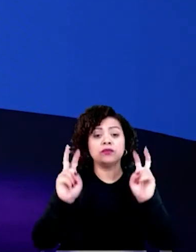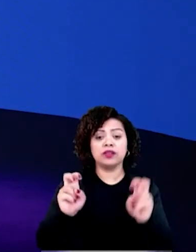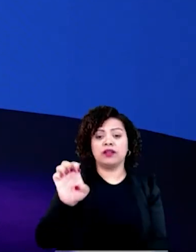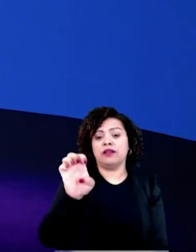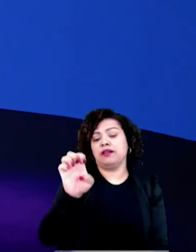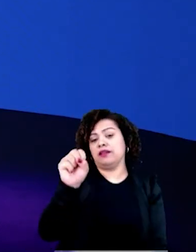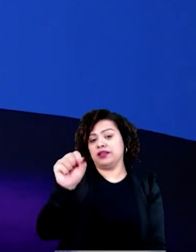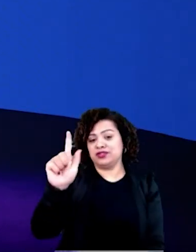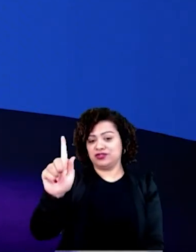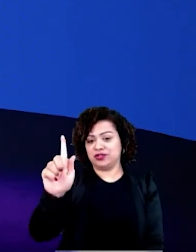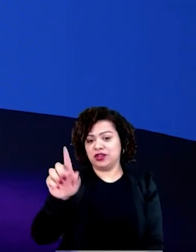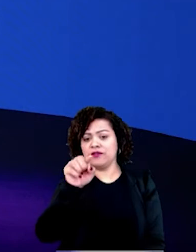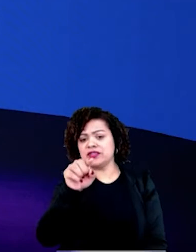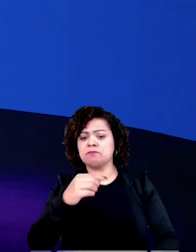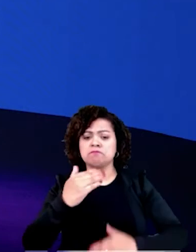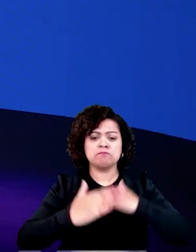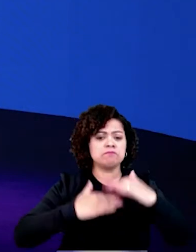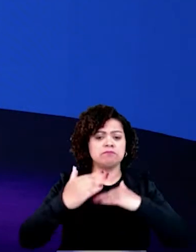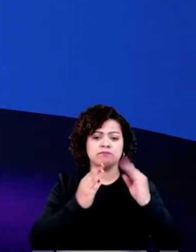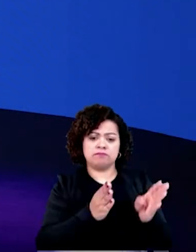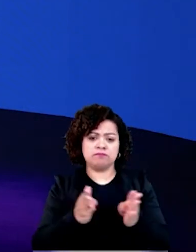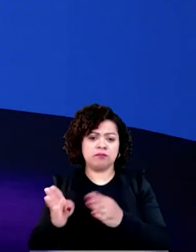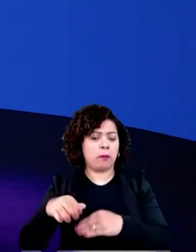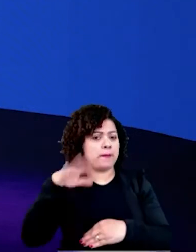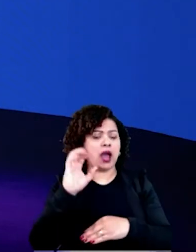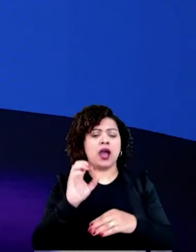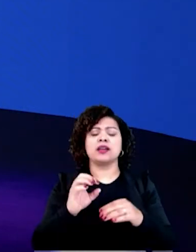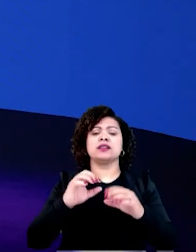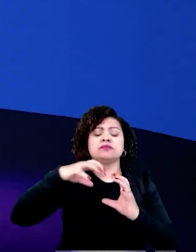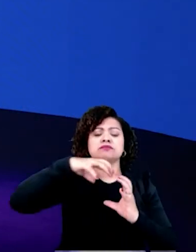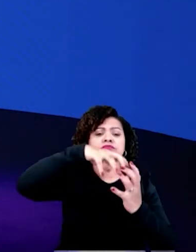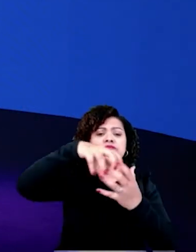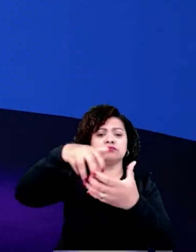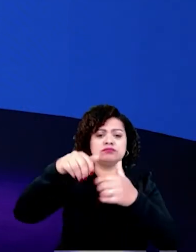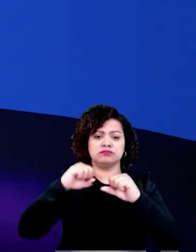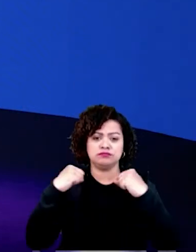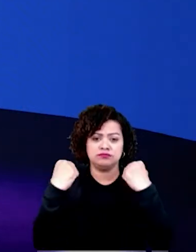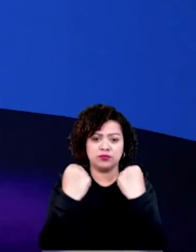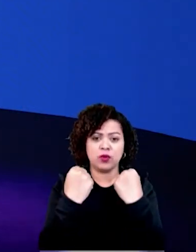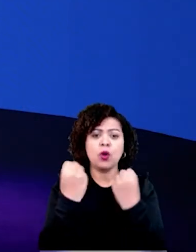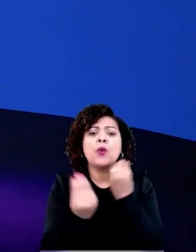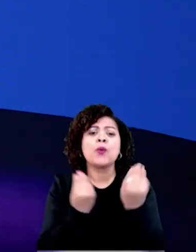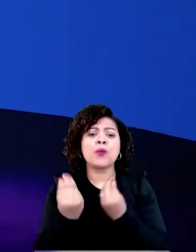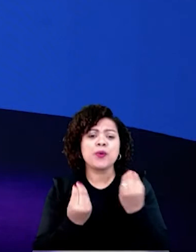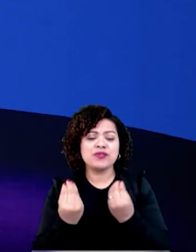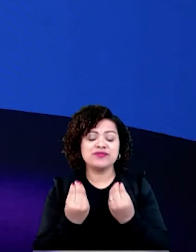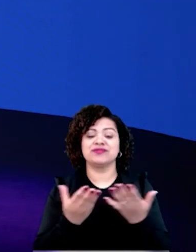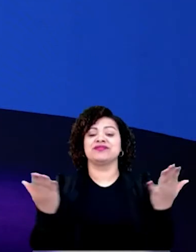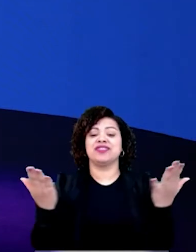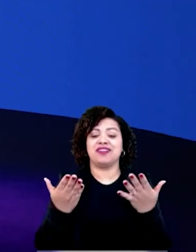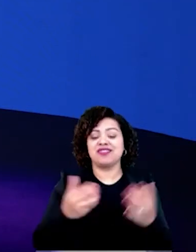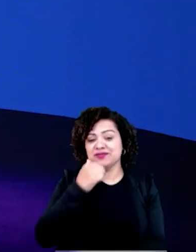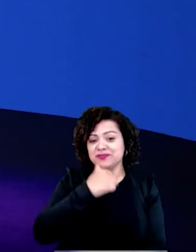aberta para construir organizações mais sustentáveis. E aí é um prazer receber a nossa primeira convidada, a Paula Raca,